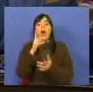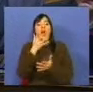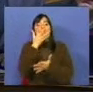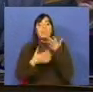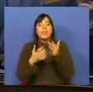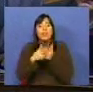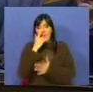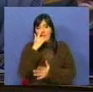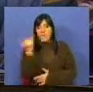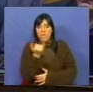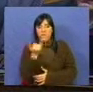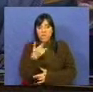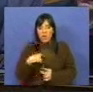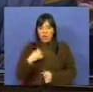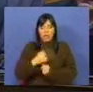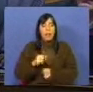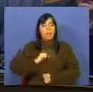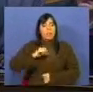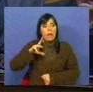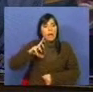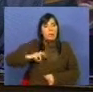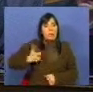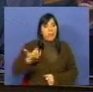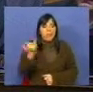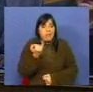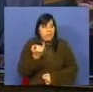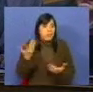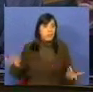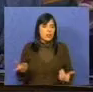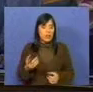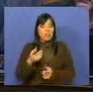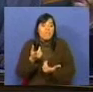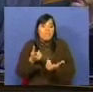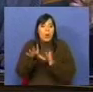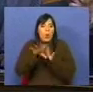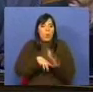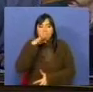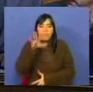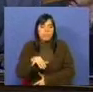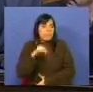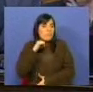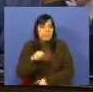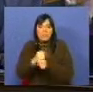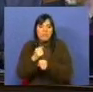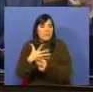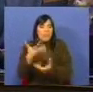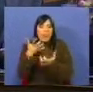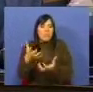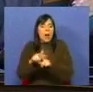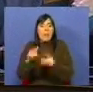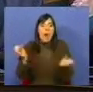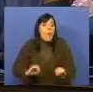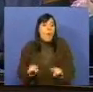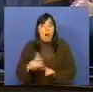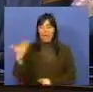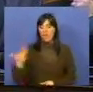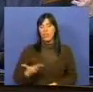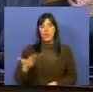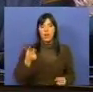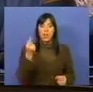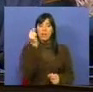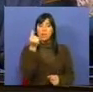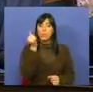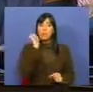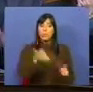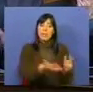falsos trabalhadores independentes, a fazer trabalho sazonal e sem ter de novo direito ao subsídio